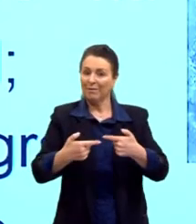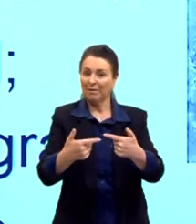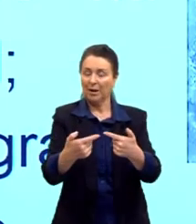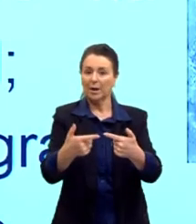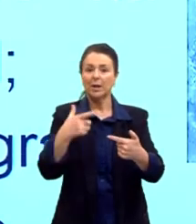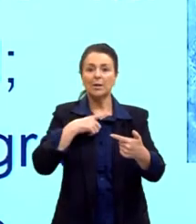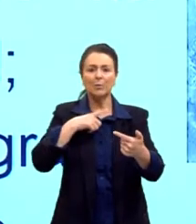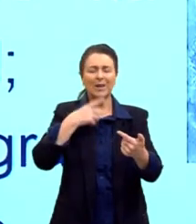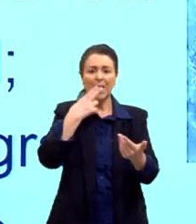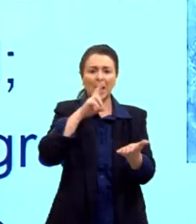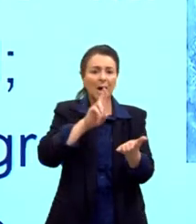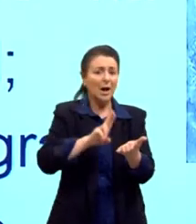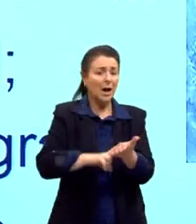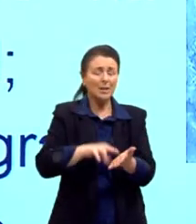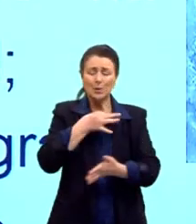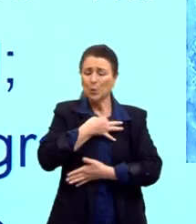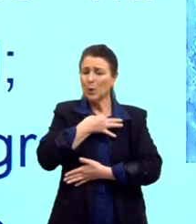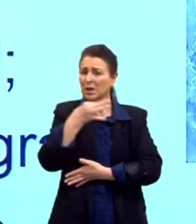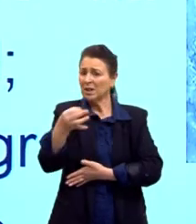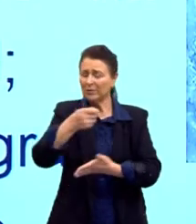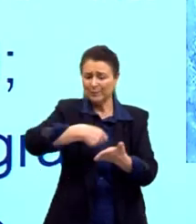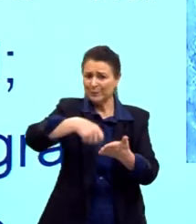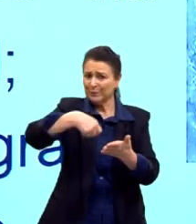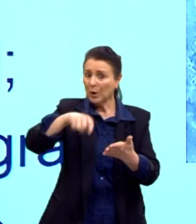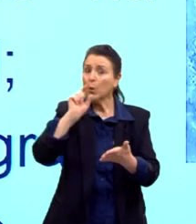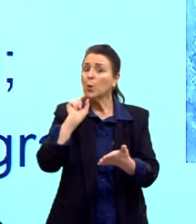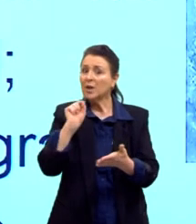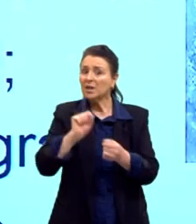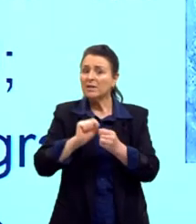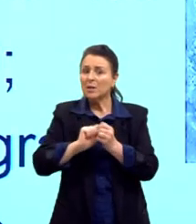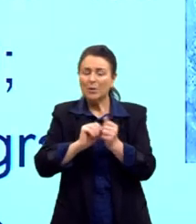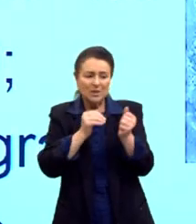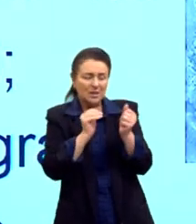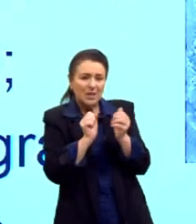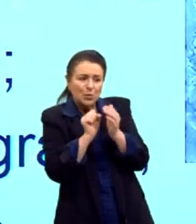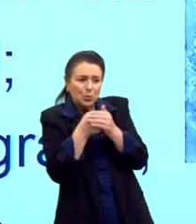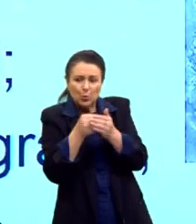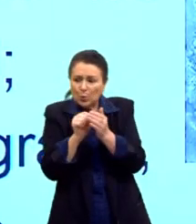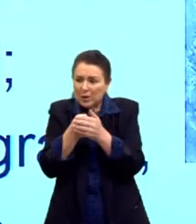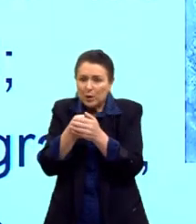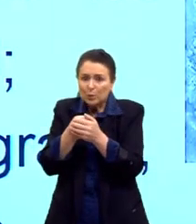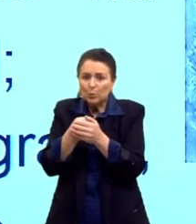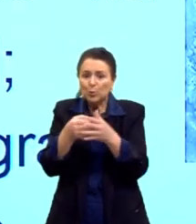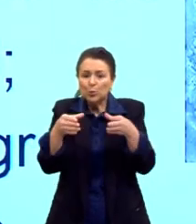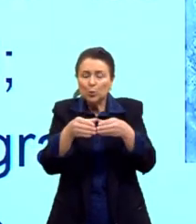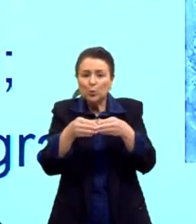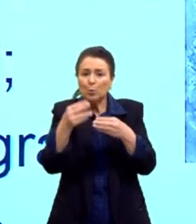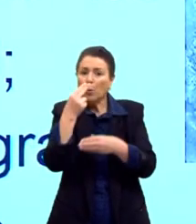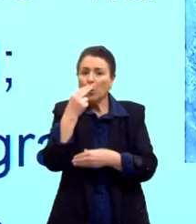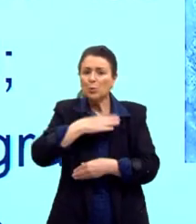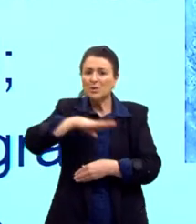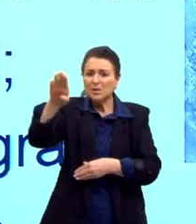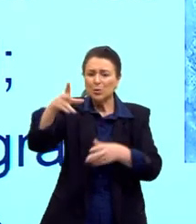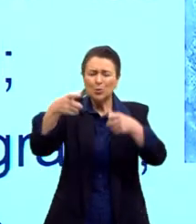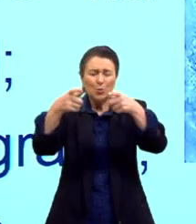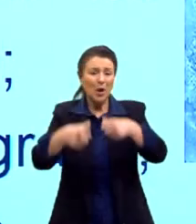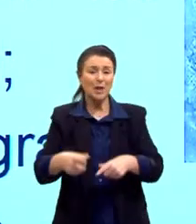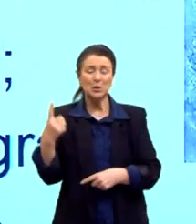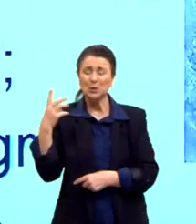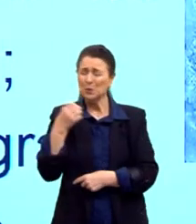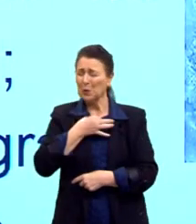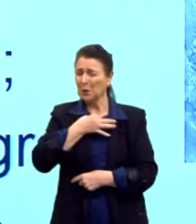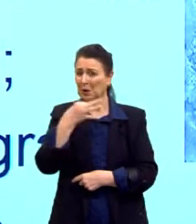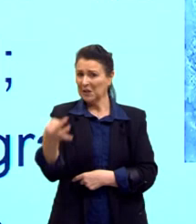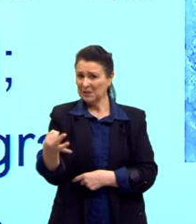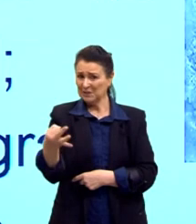relatos terríveis dos soviéticos se escondendo dos nazistas num pântano, semanas ali, e os nazistas quase